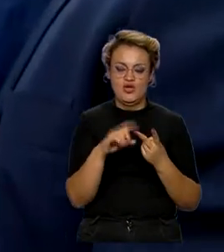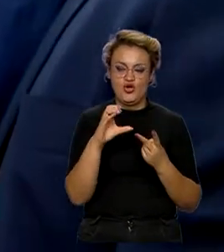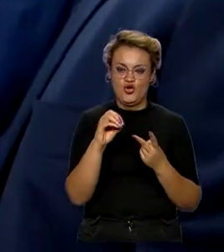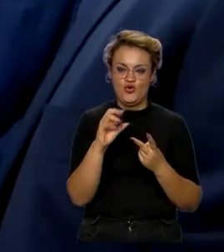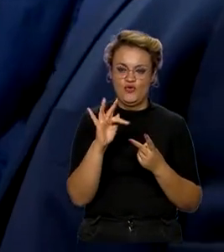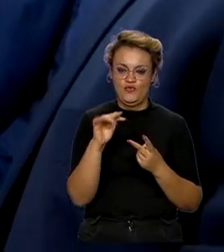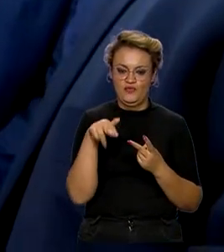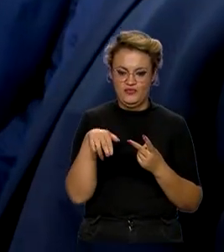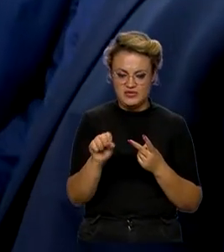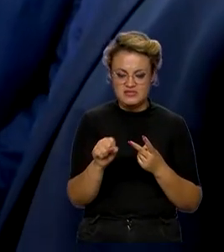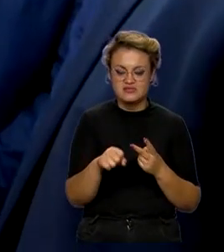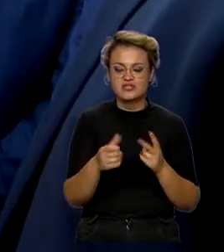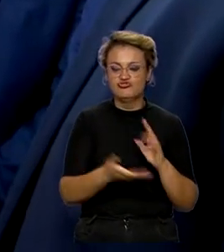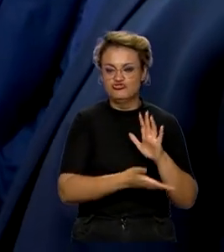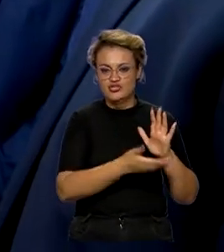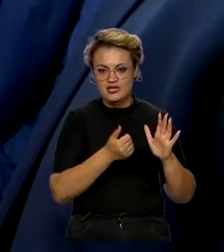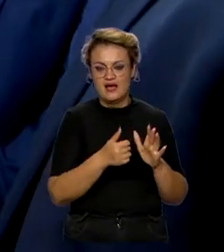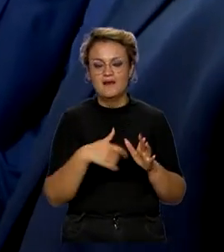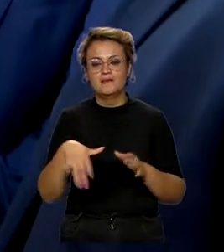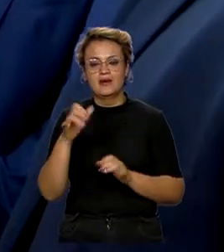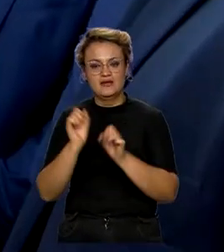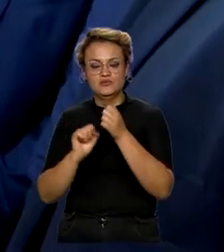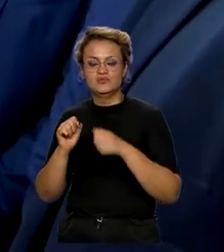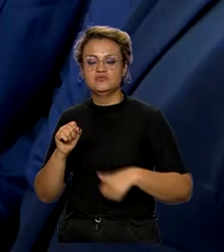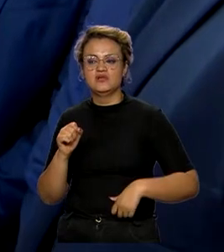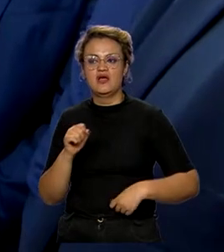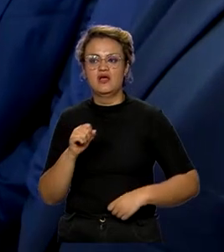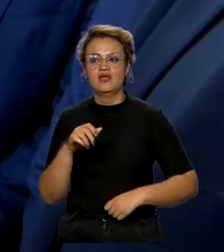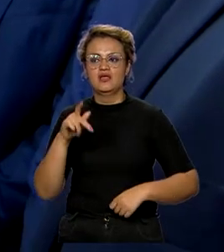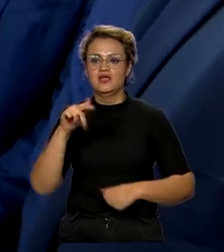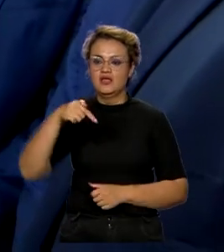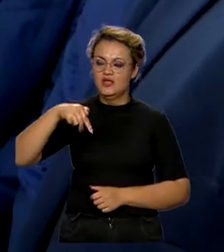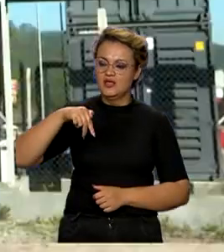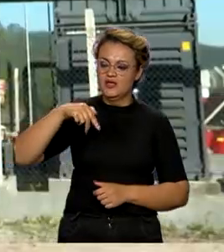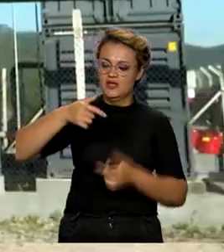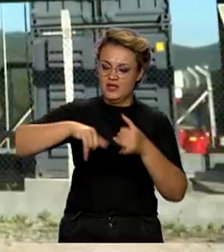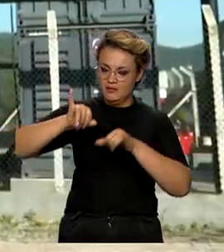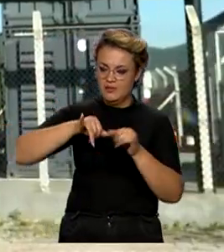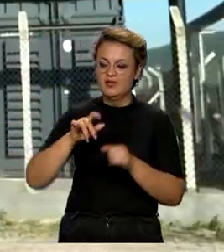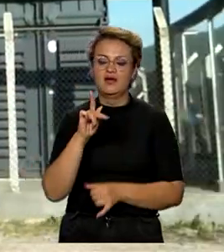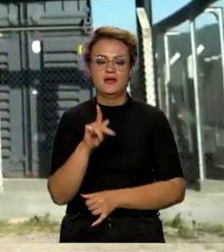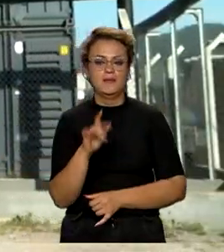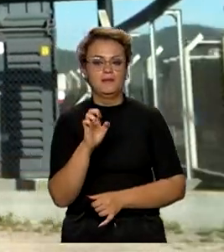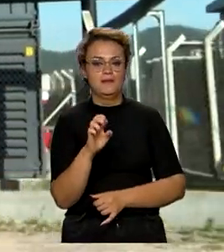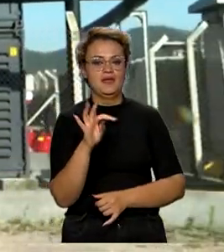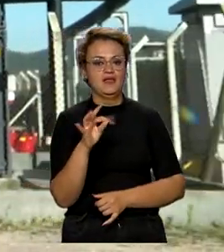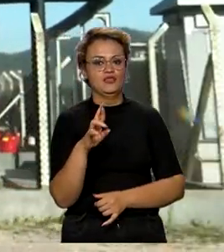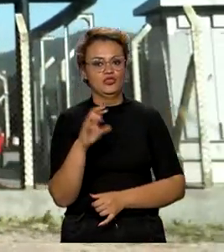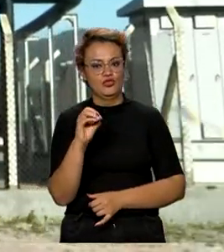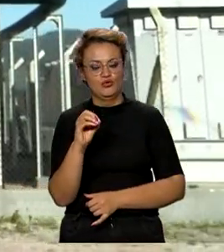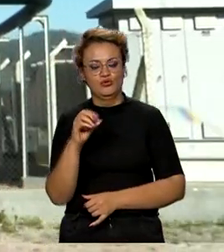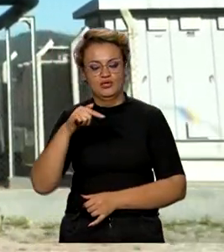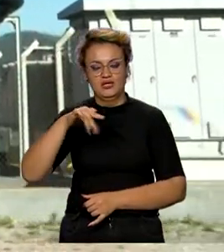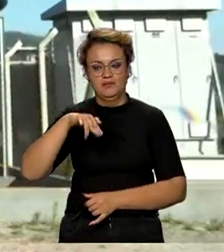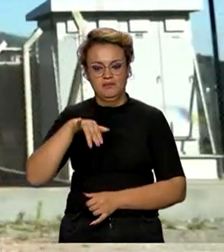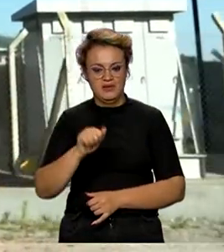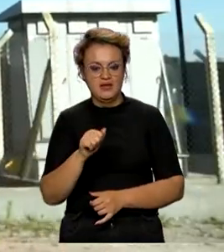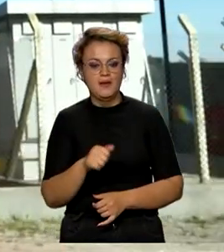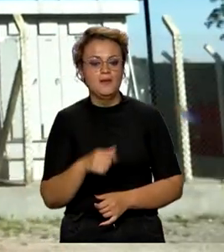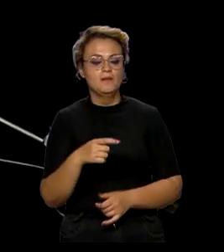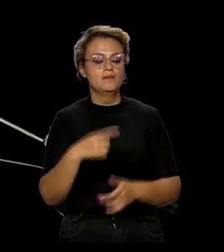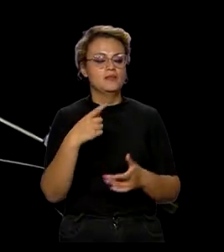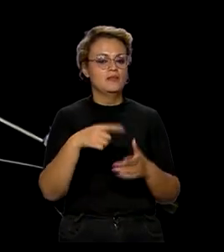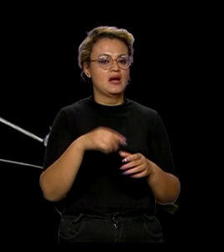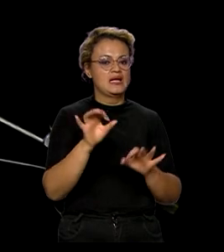insumos da indústria química e petroquímica. Outra medida seria destinar incentivos para um parque industrial mais moderno e menos